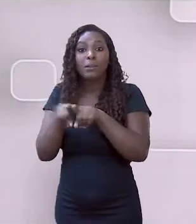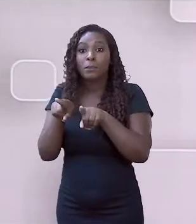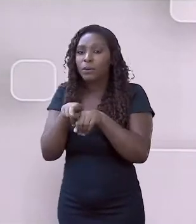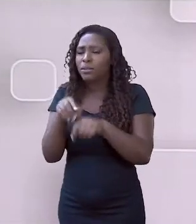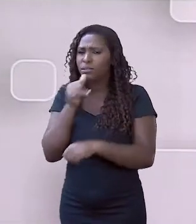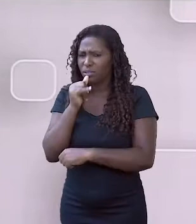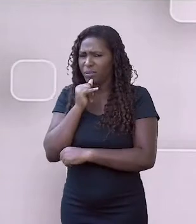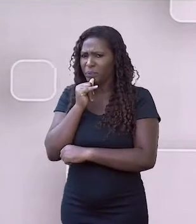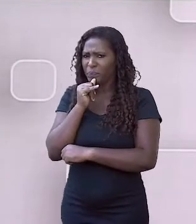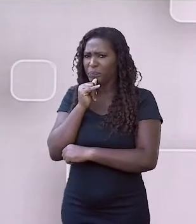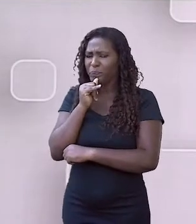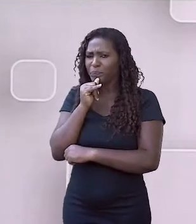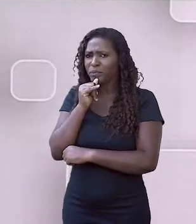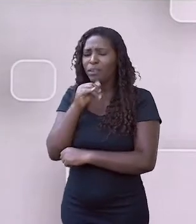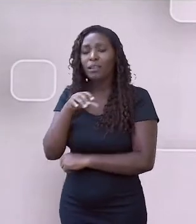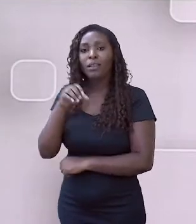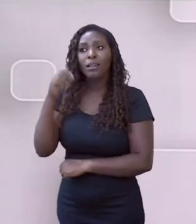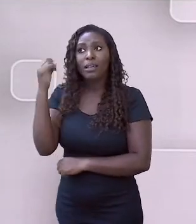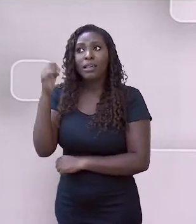Seria fácil a vida aqui?